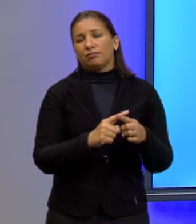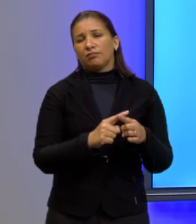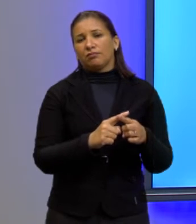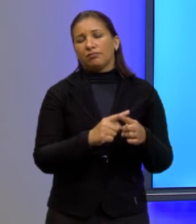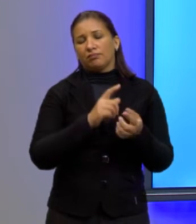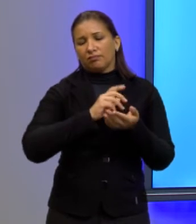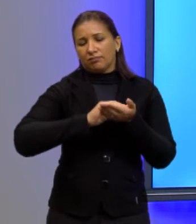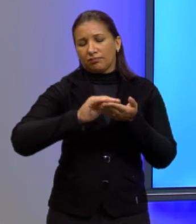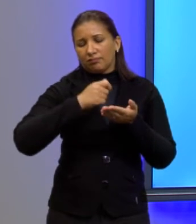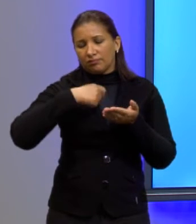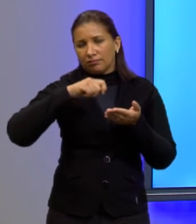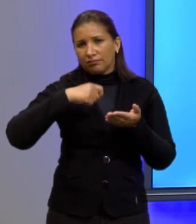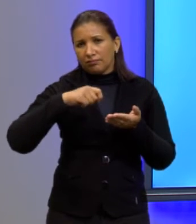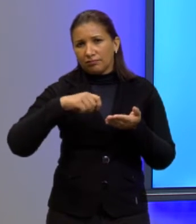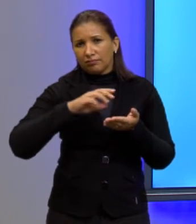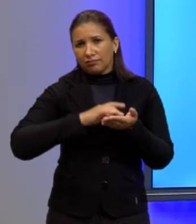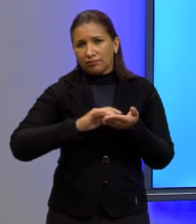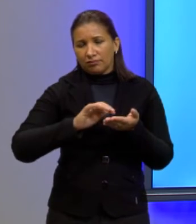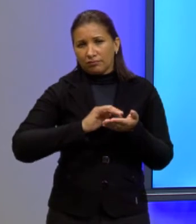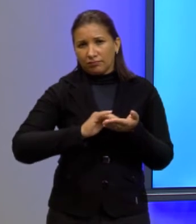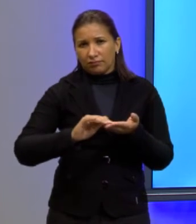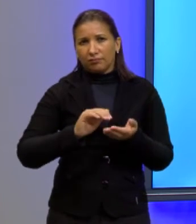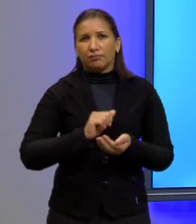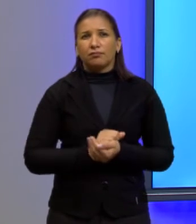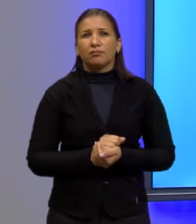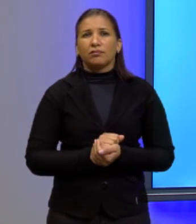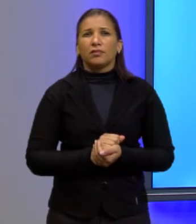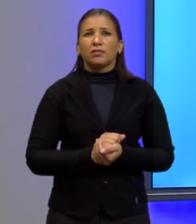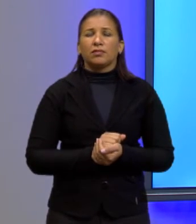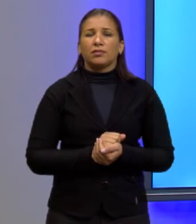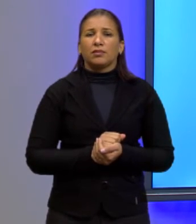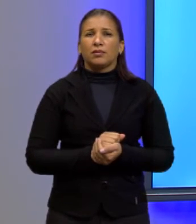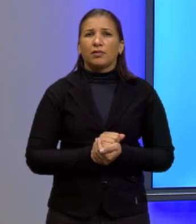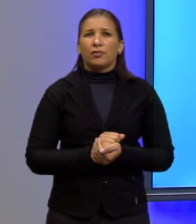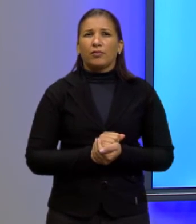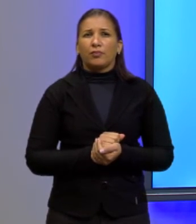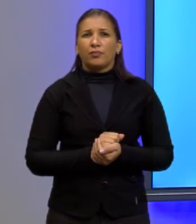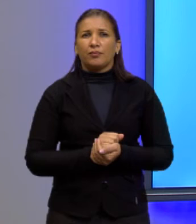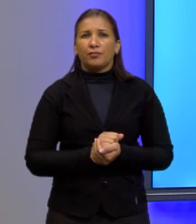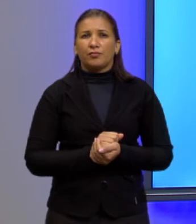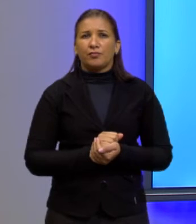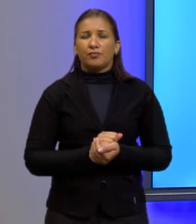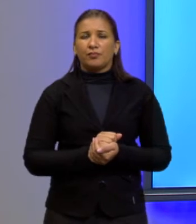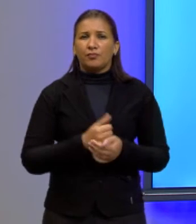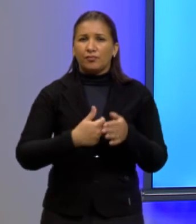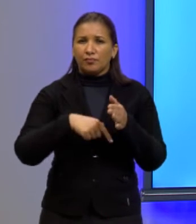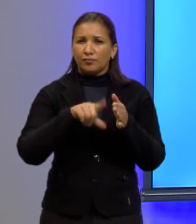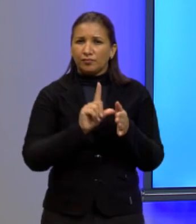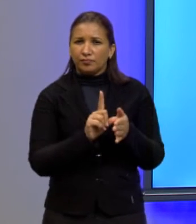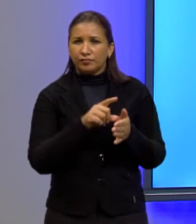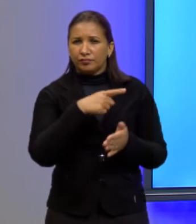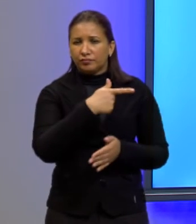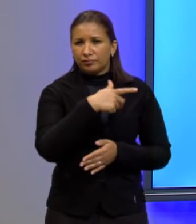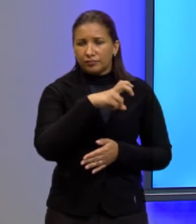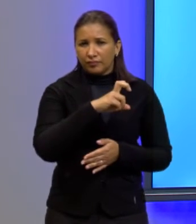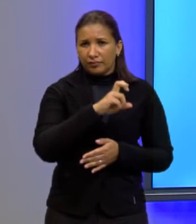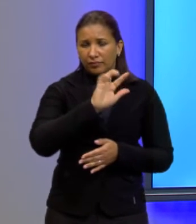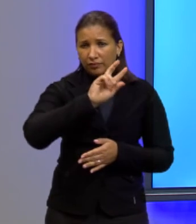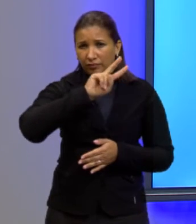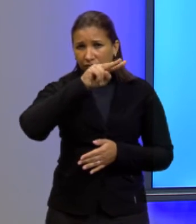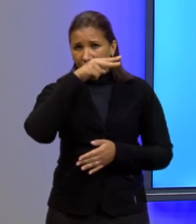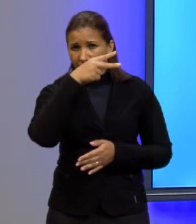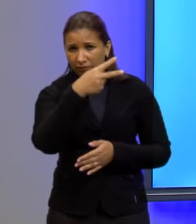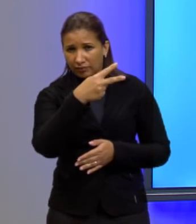punho fazer esse 5625 que saiu de onde saiu do 75 ao quadrado